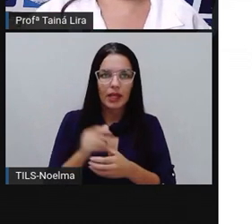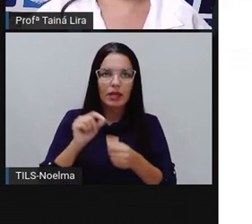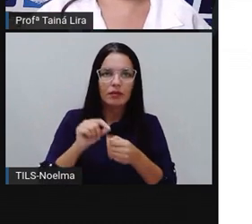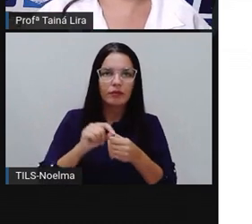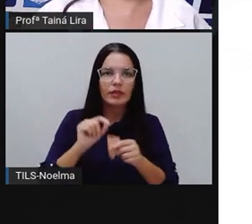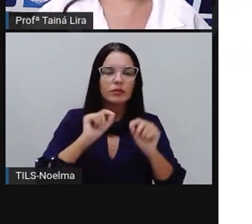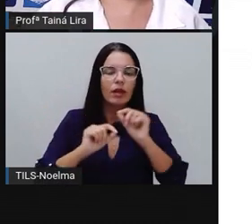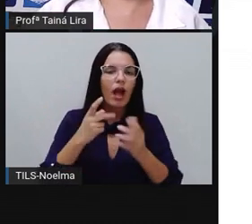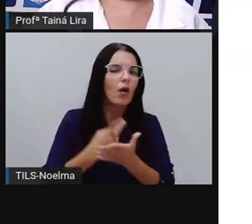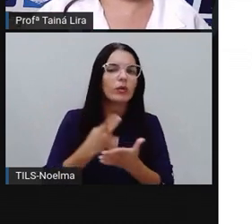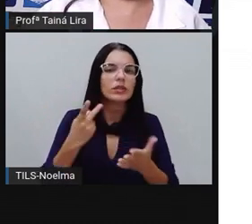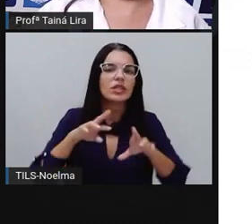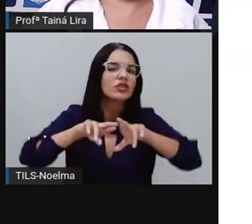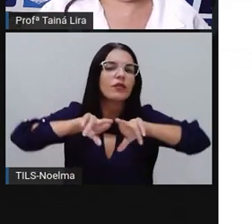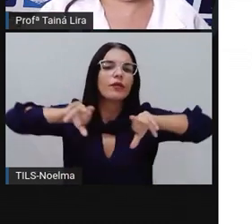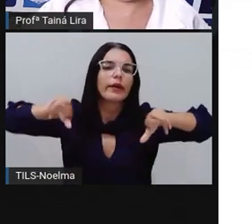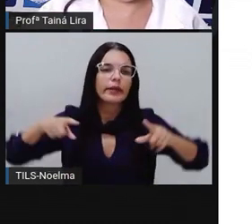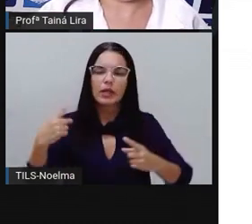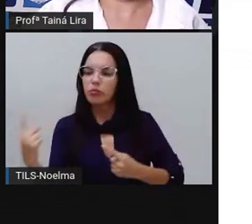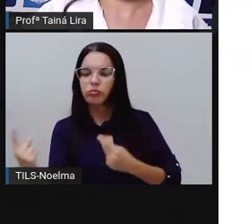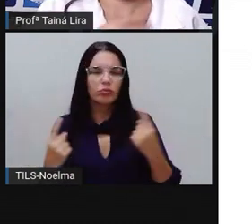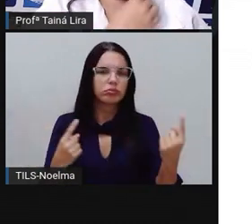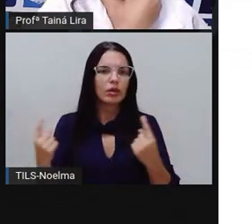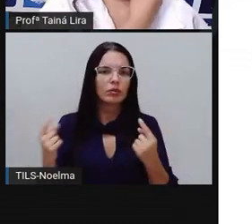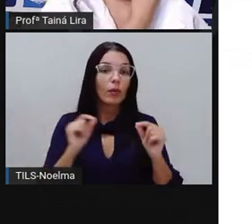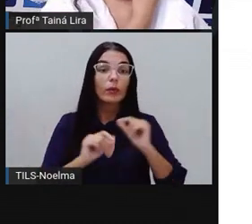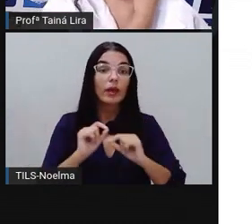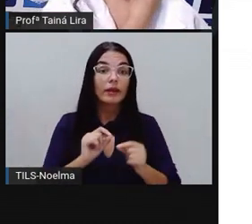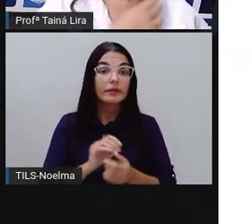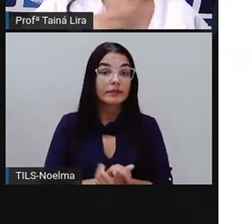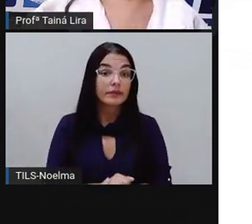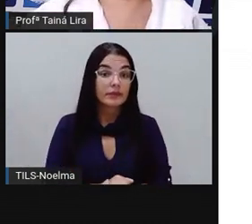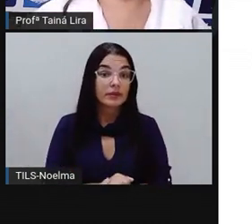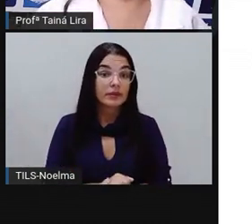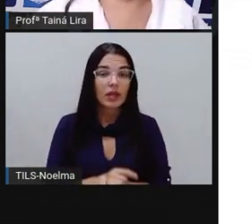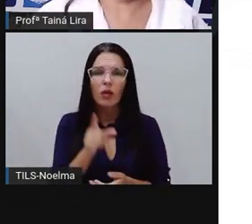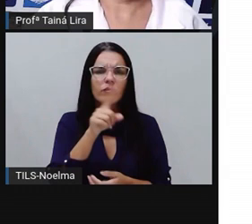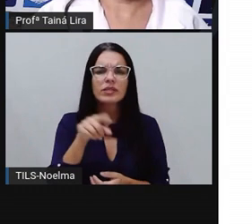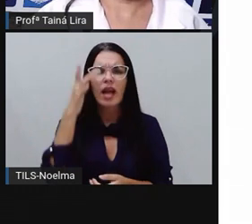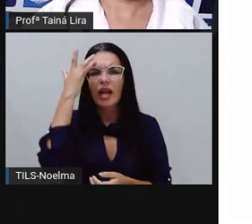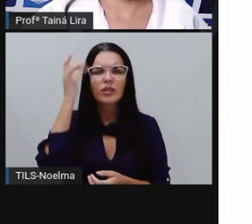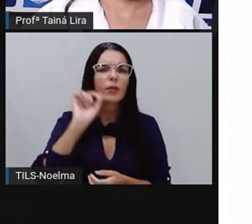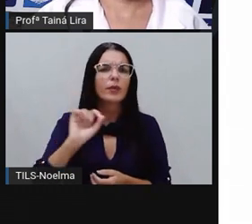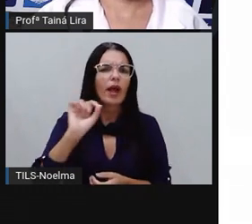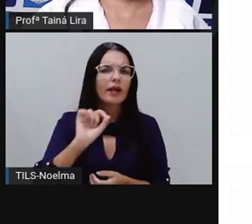com que essa receita ficasse diferente uma da outra? O que o segundo ano acha?